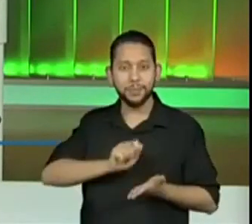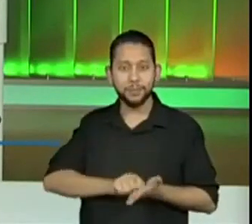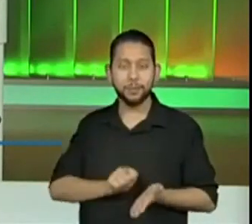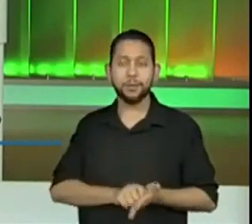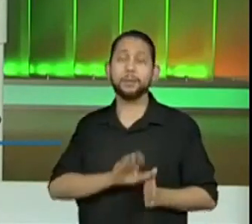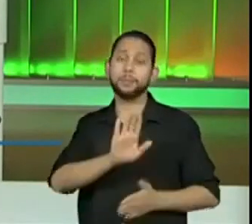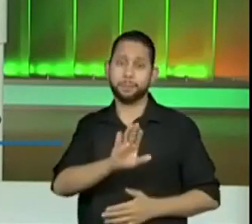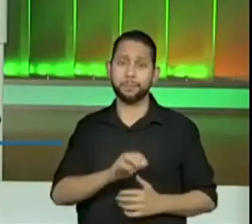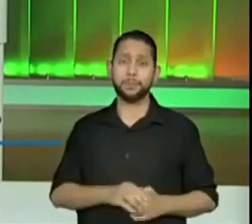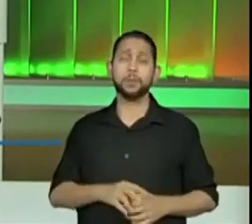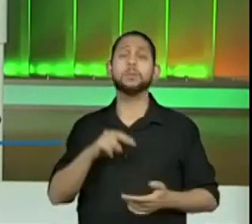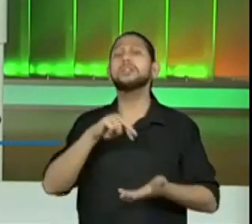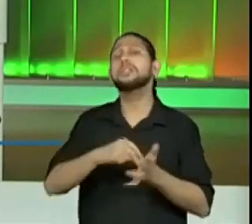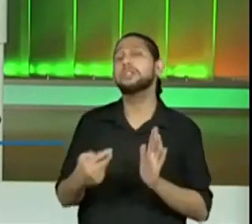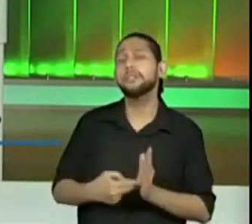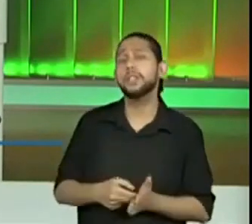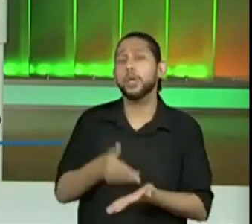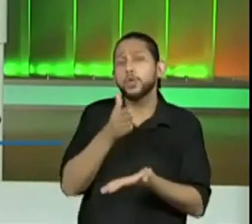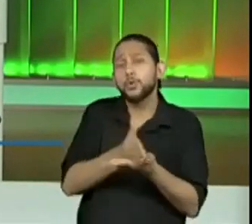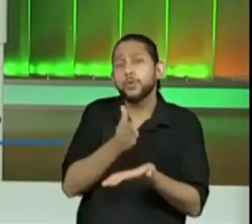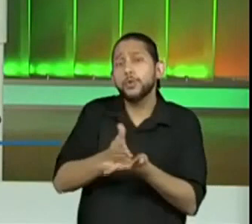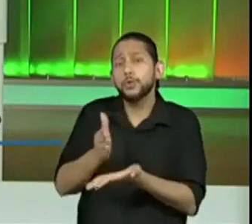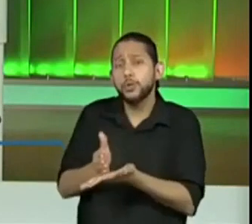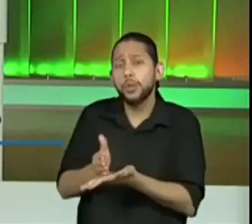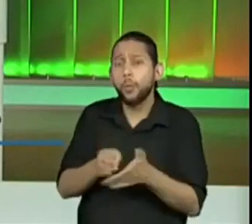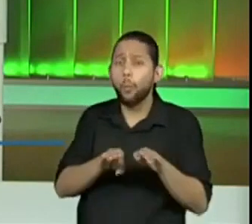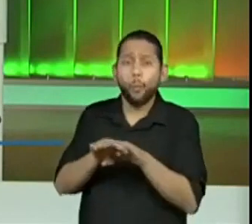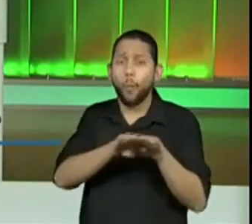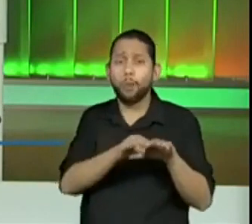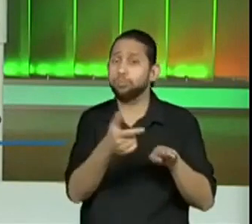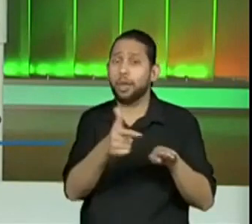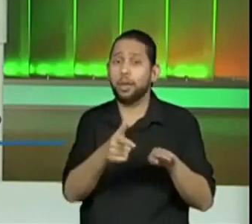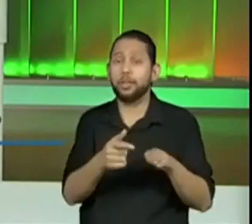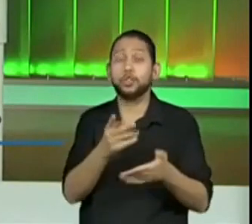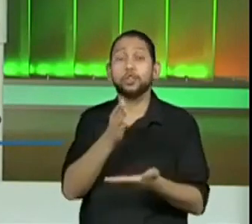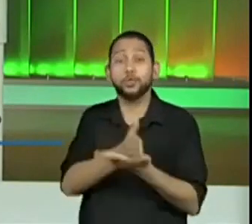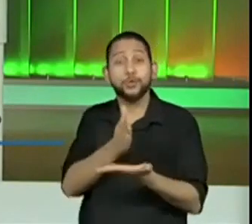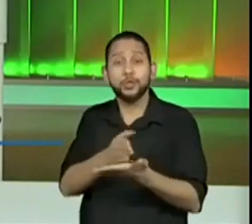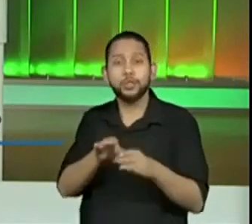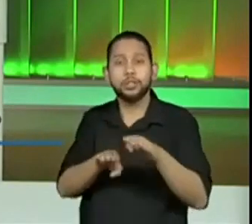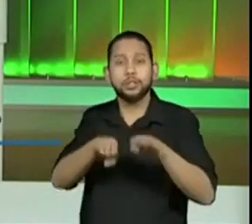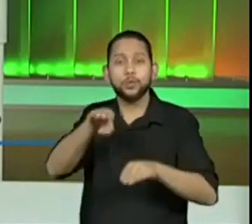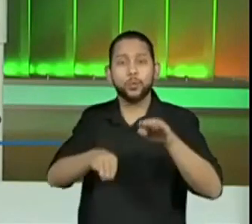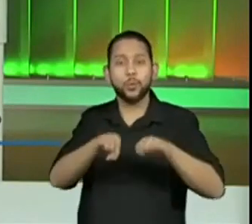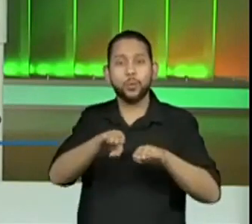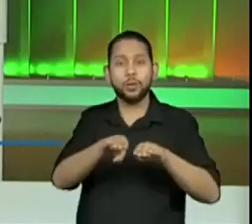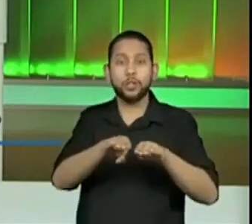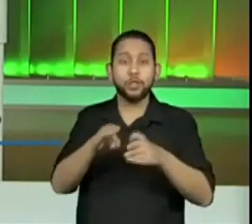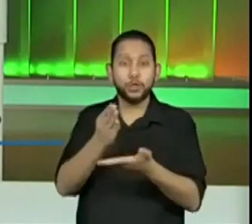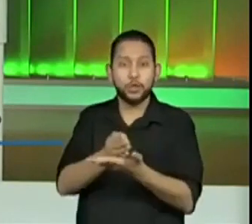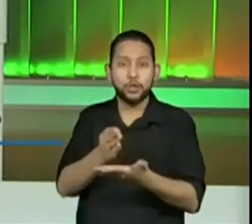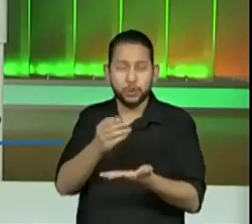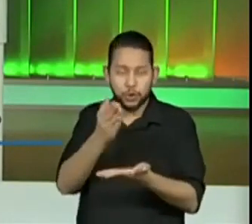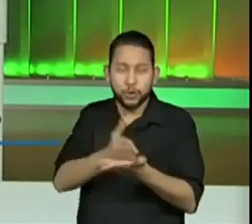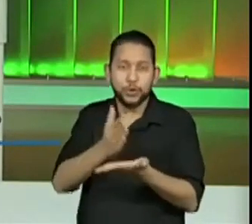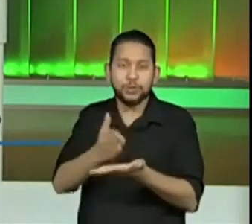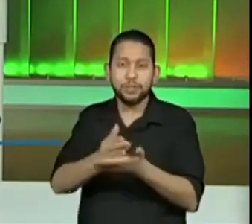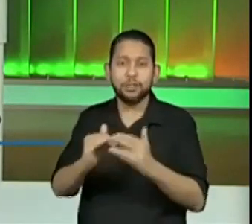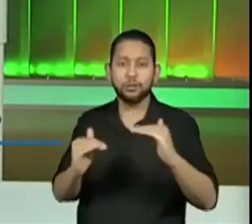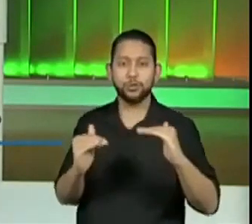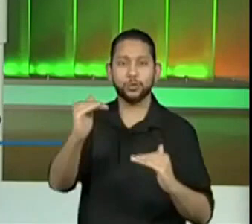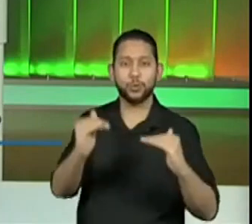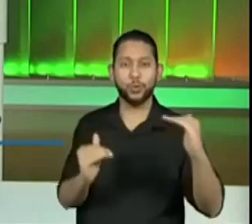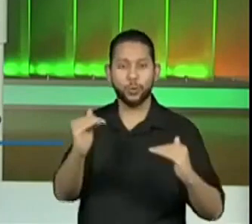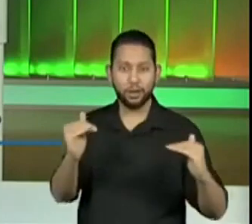partilha desigual, depois é só a gente introduzir o algoritmo. E, aluno, você do quinto ano, não se